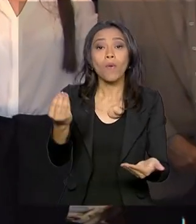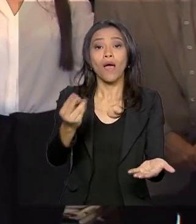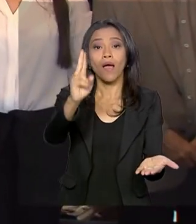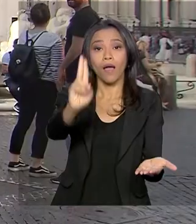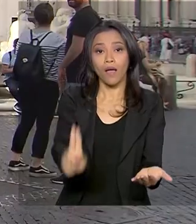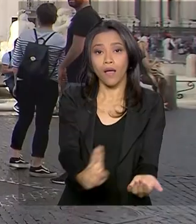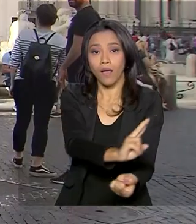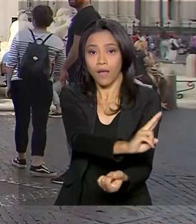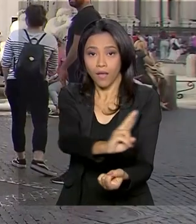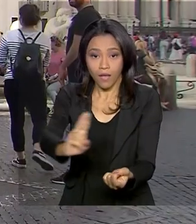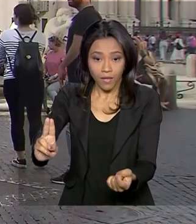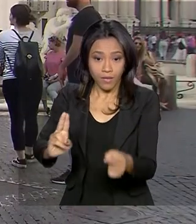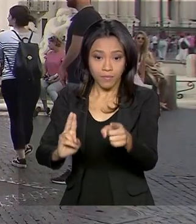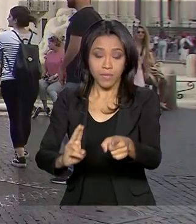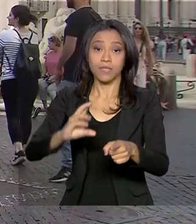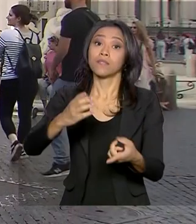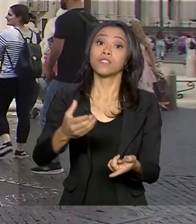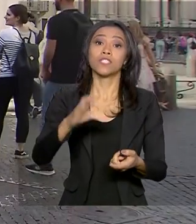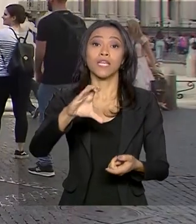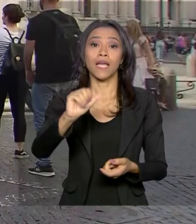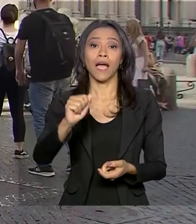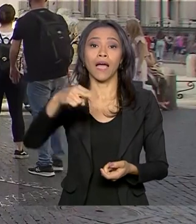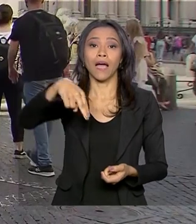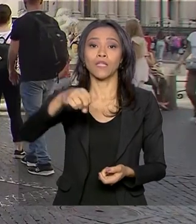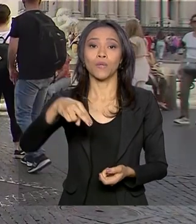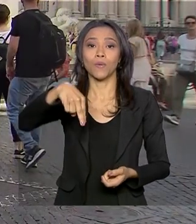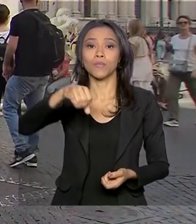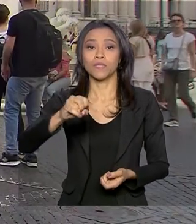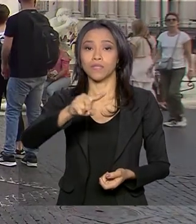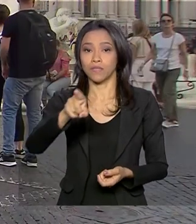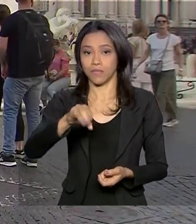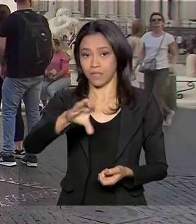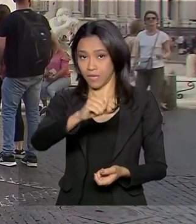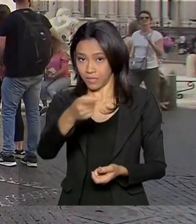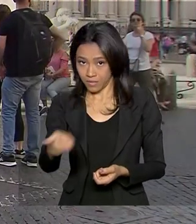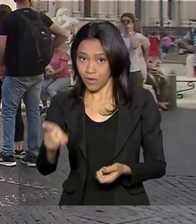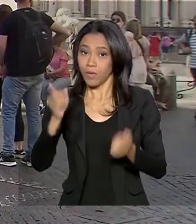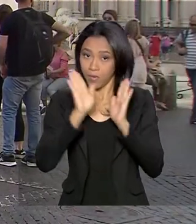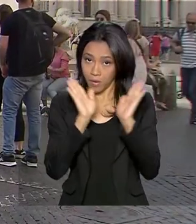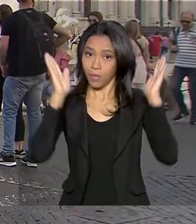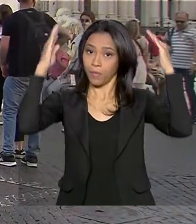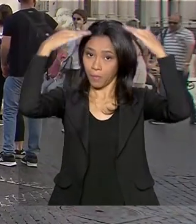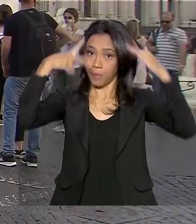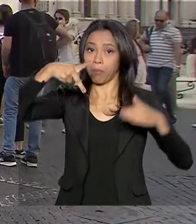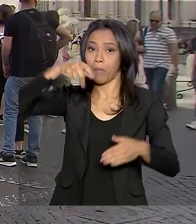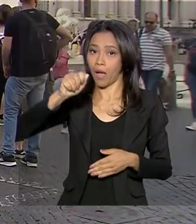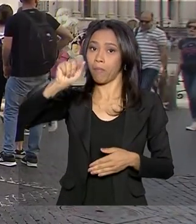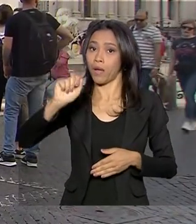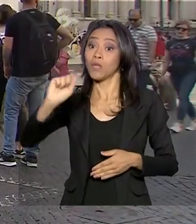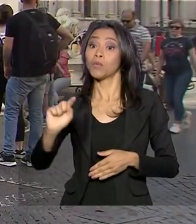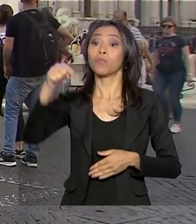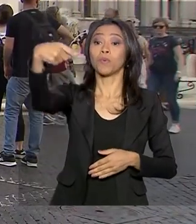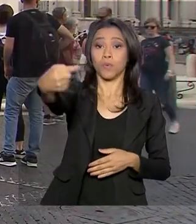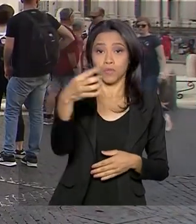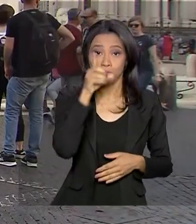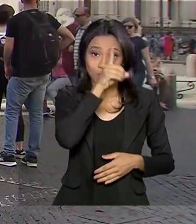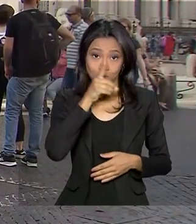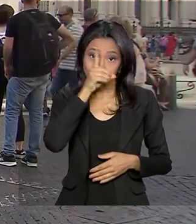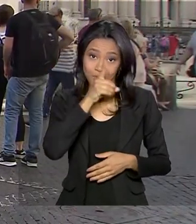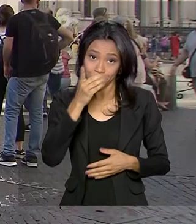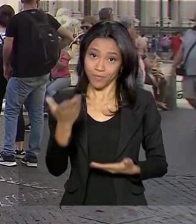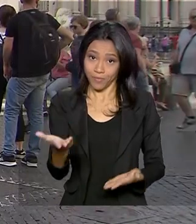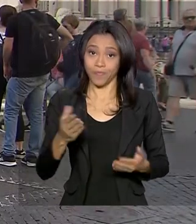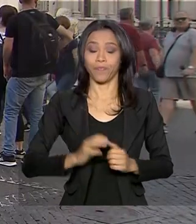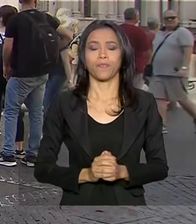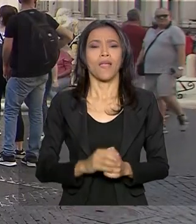canonização da Irmã Dulce, celebrada pelo Papa Francisco no próximo domingo no Vaticano. Irmã